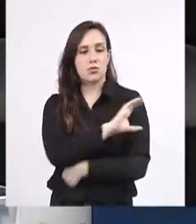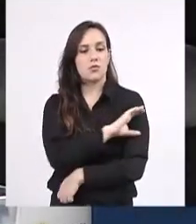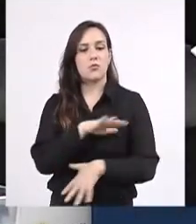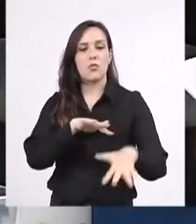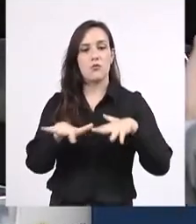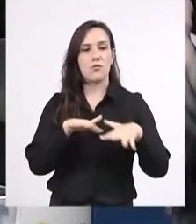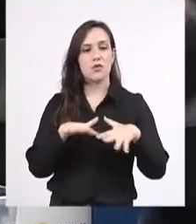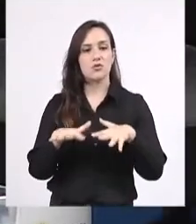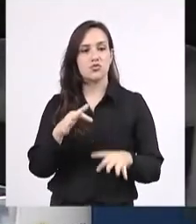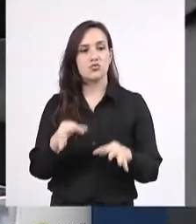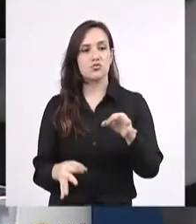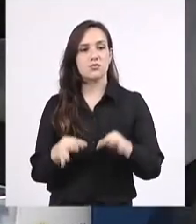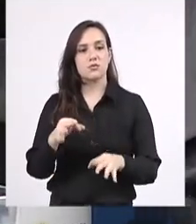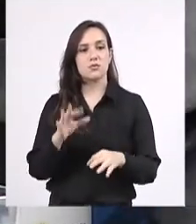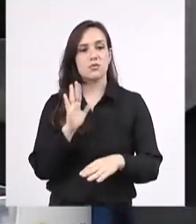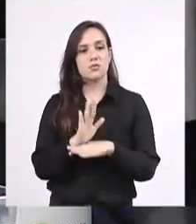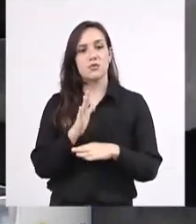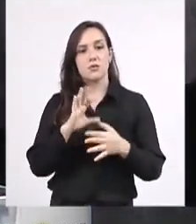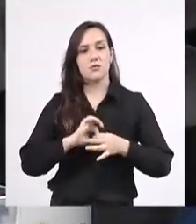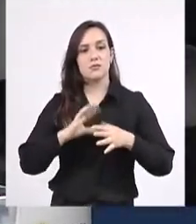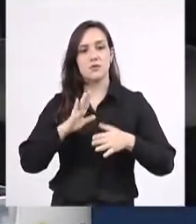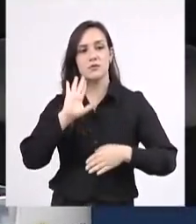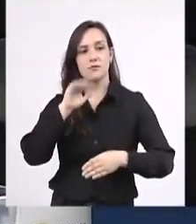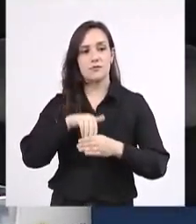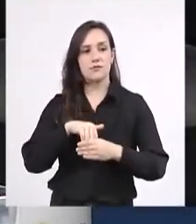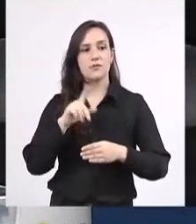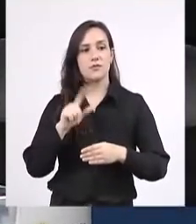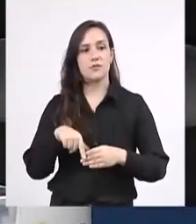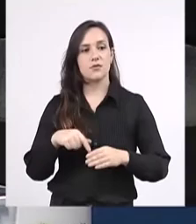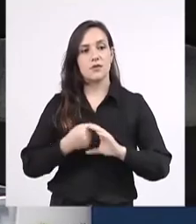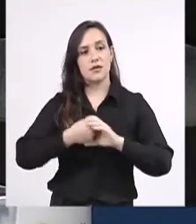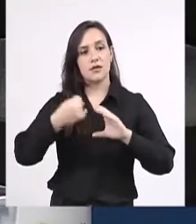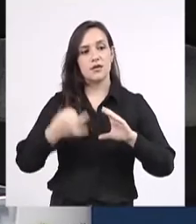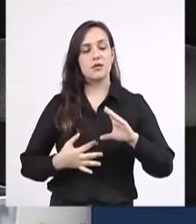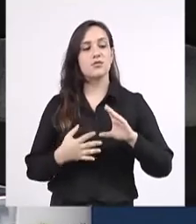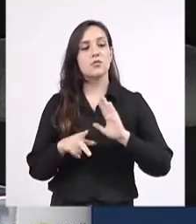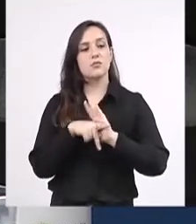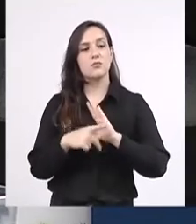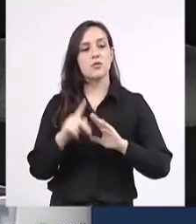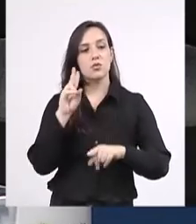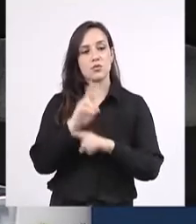para falar sobre aspectos legais da preservação do parque dos poderes.